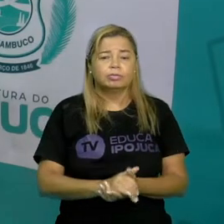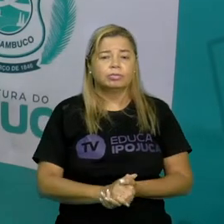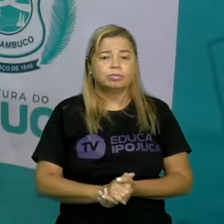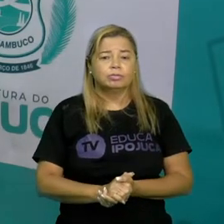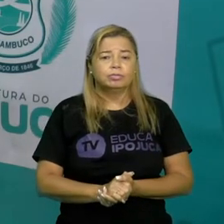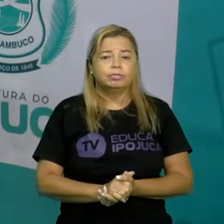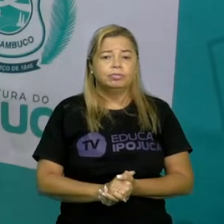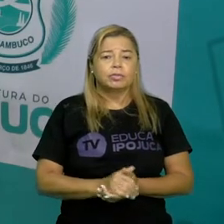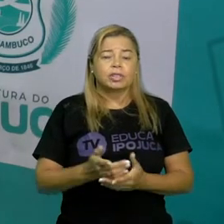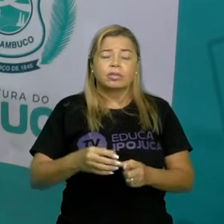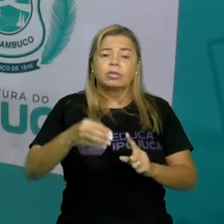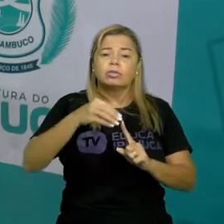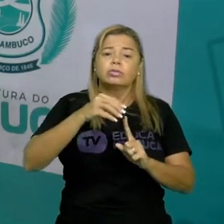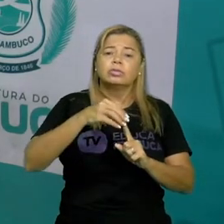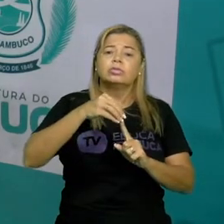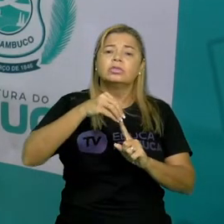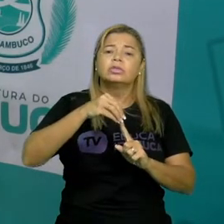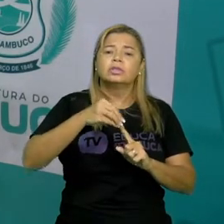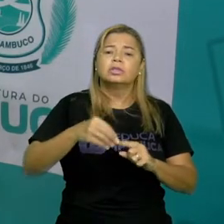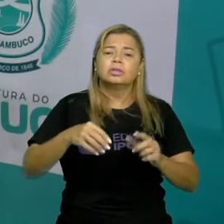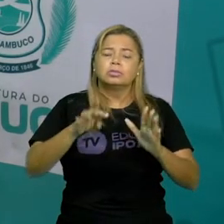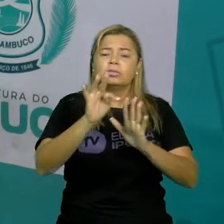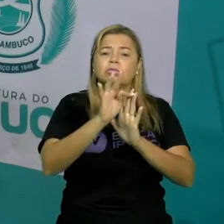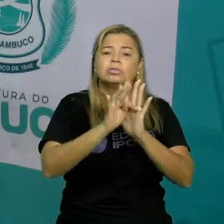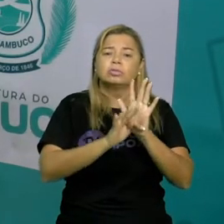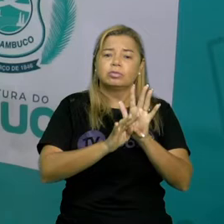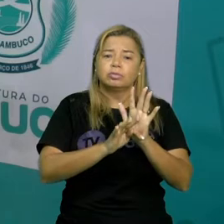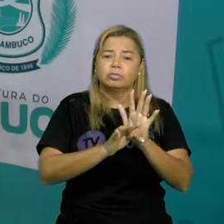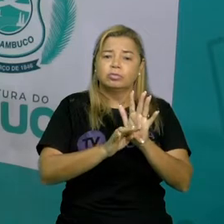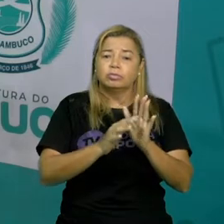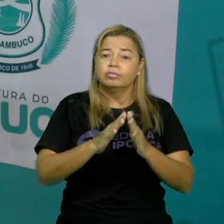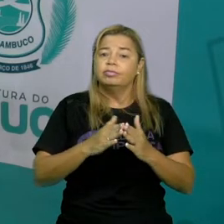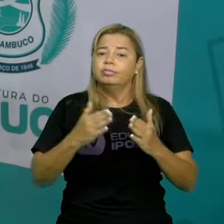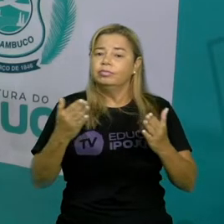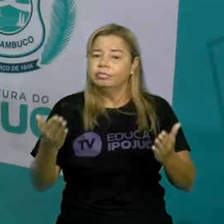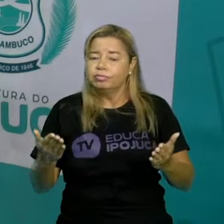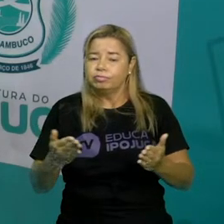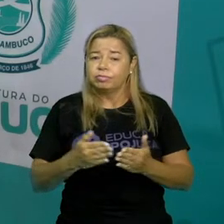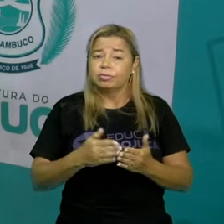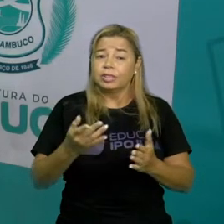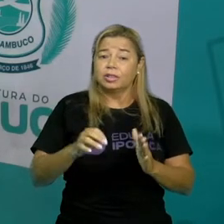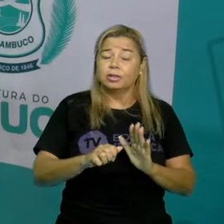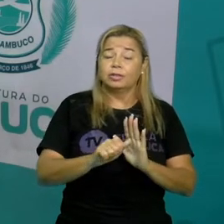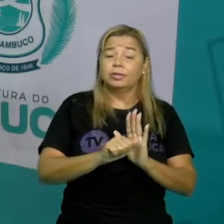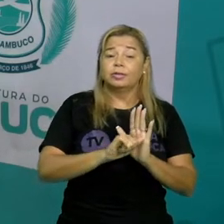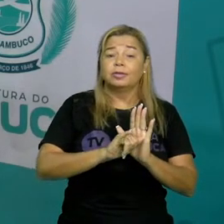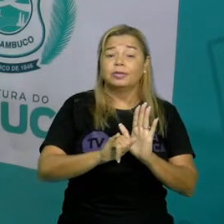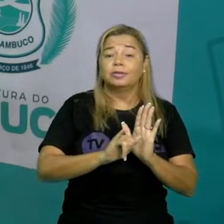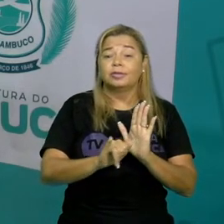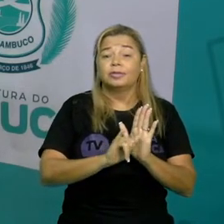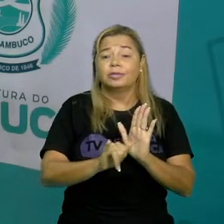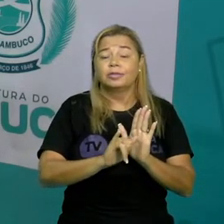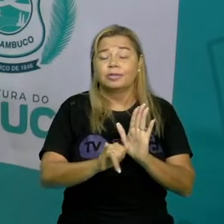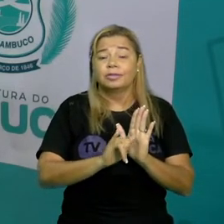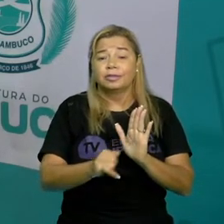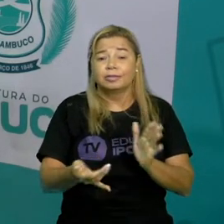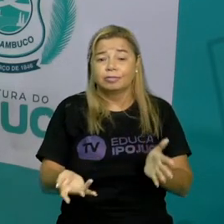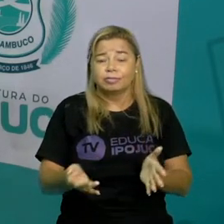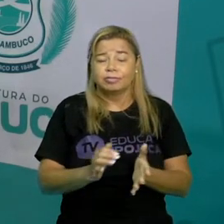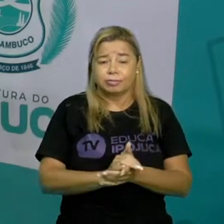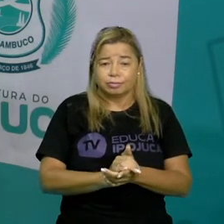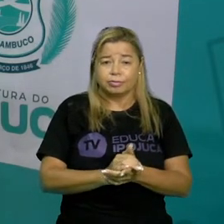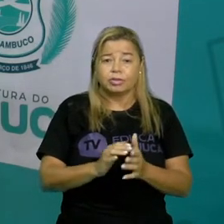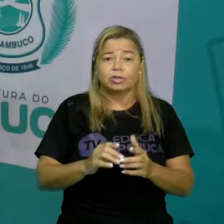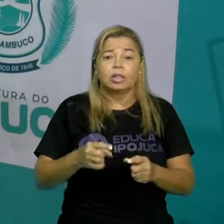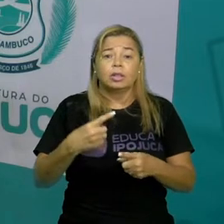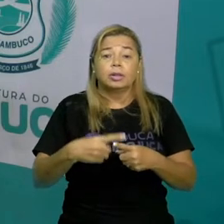qual o tipo de texto? esse tipo de texto é o que a gente já falou que são fábulas por que é uma fábula? porque